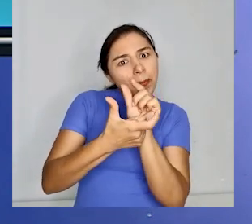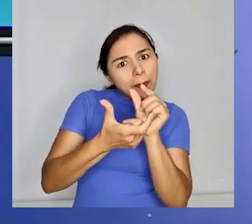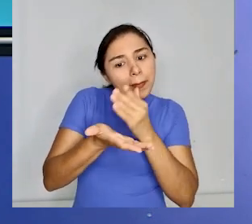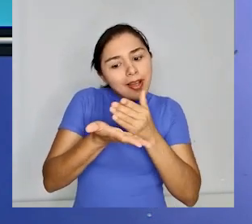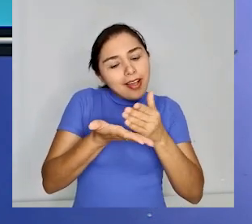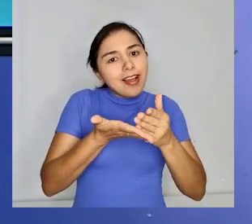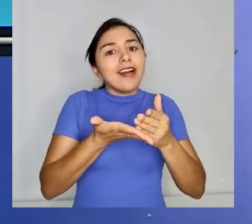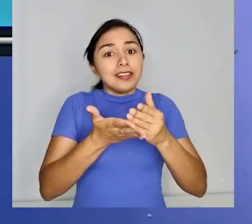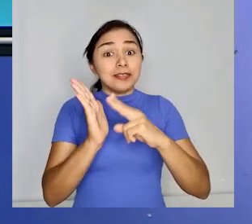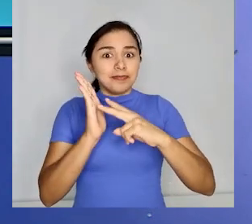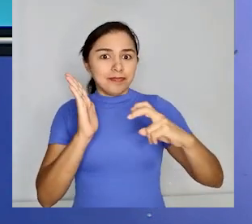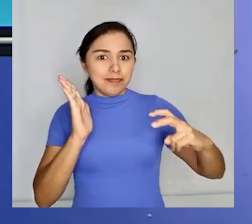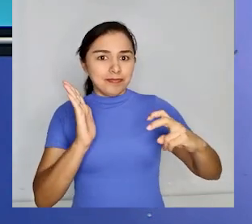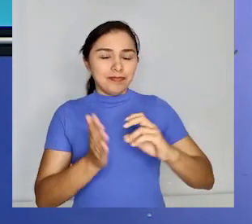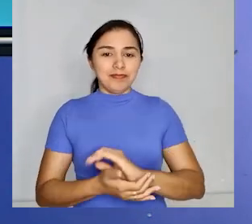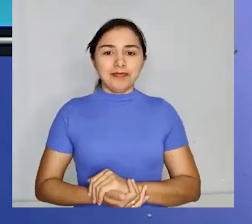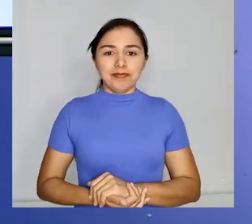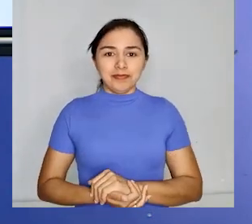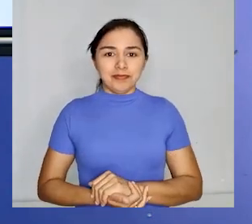compõem os vocábulos.